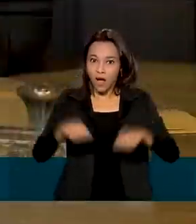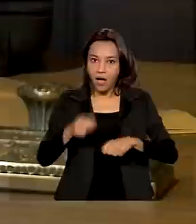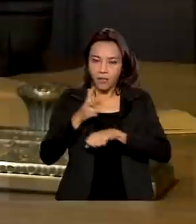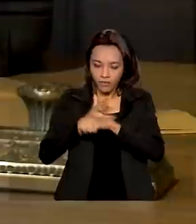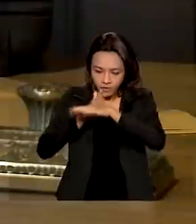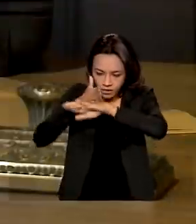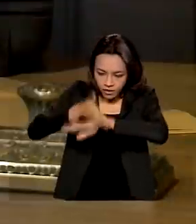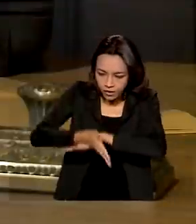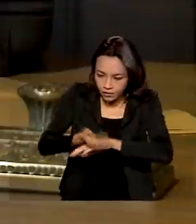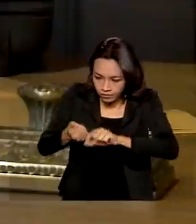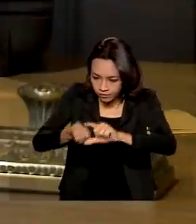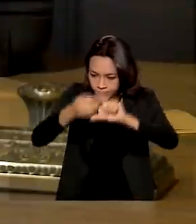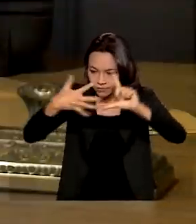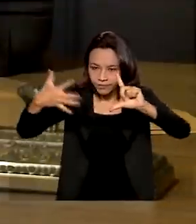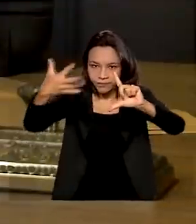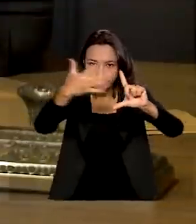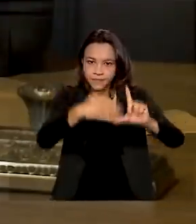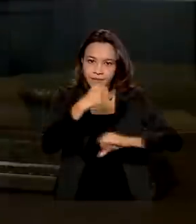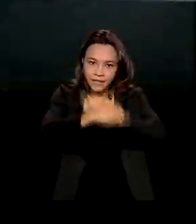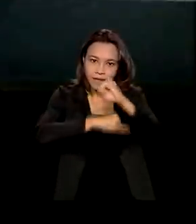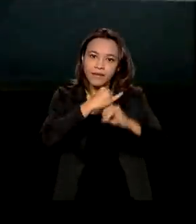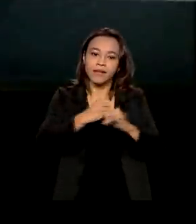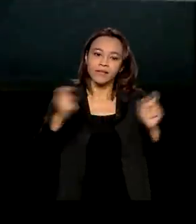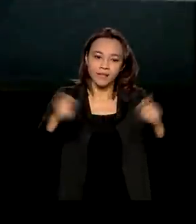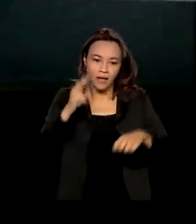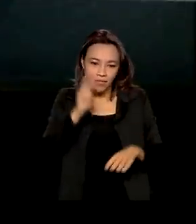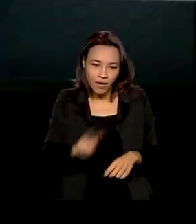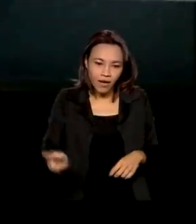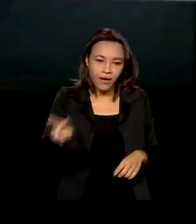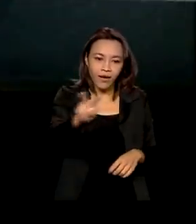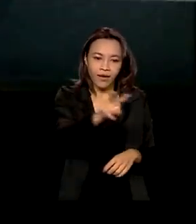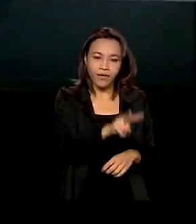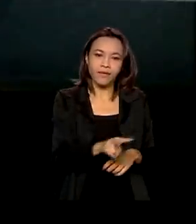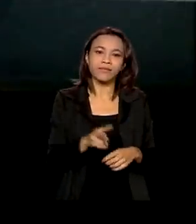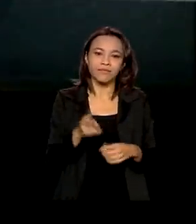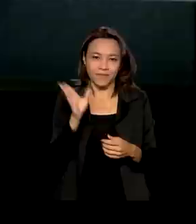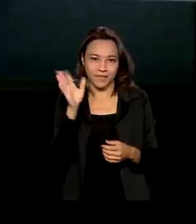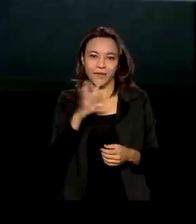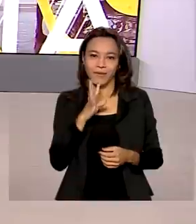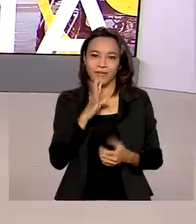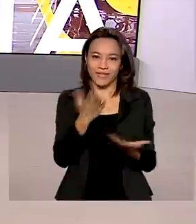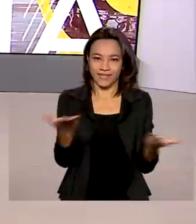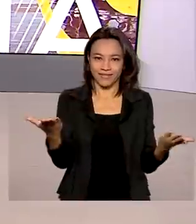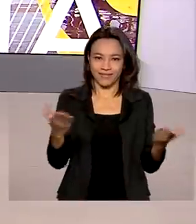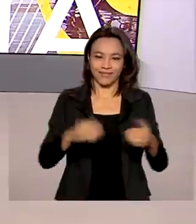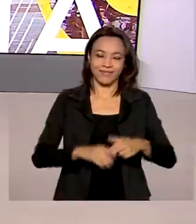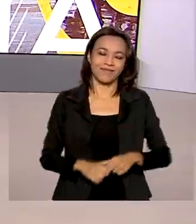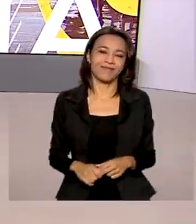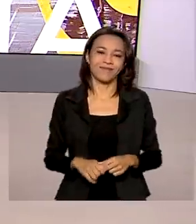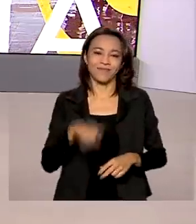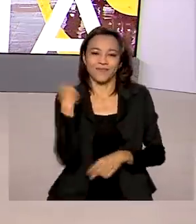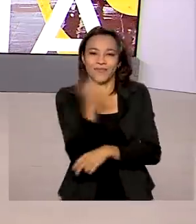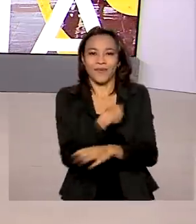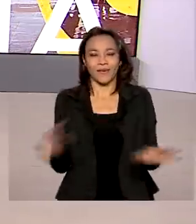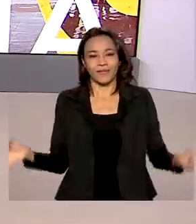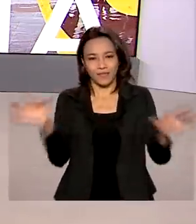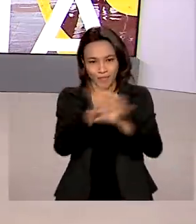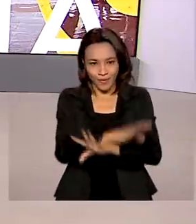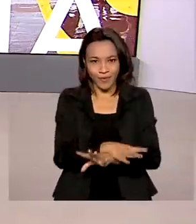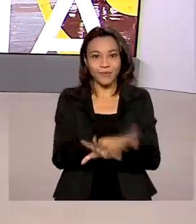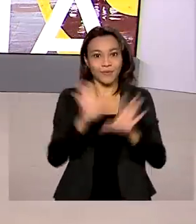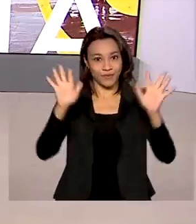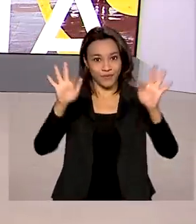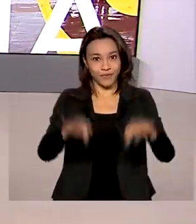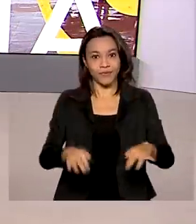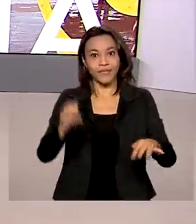disponibilizado para o público em rádios.ebc.com.br O Brasil em Dia termina aqui e